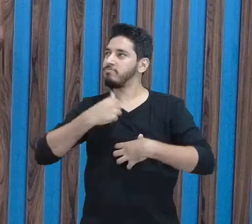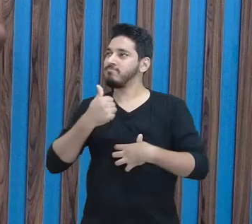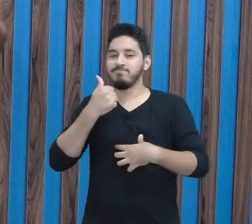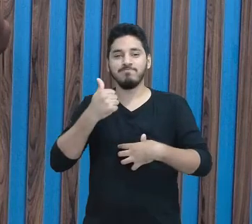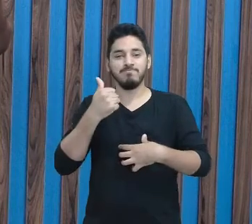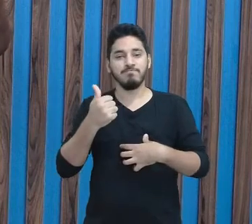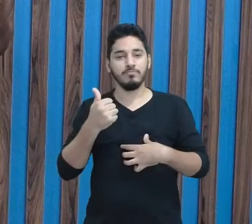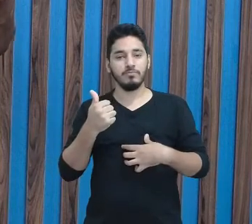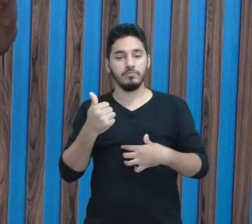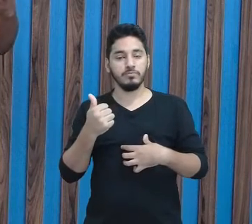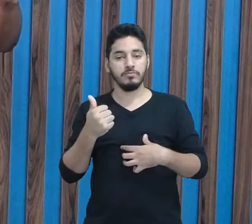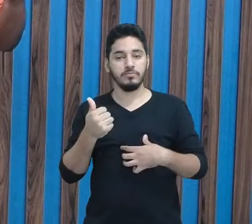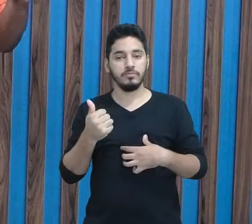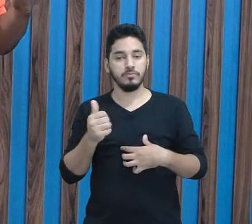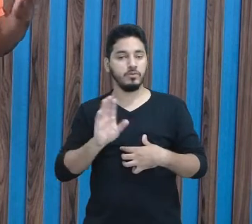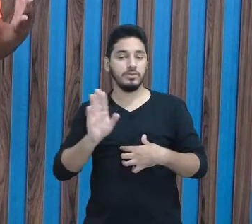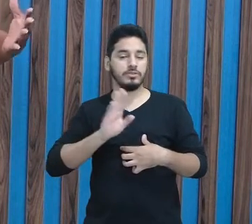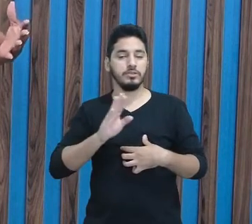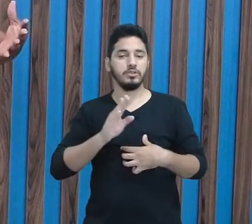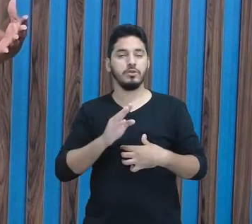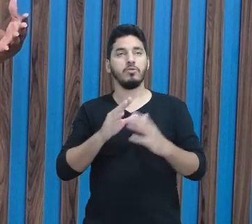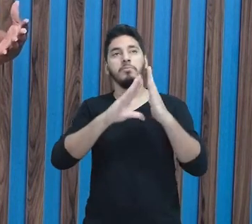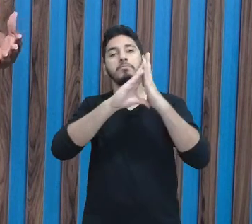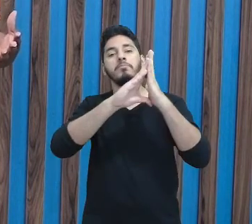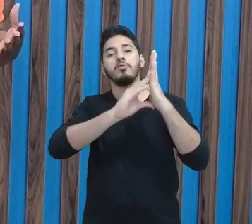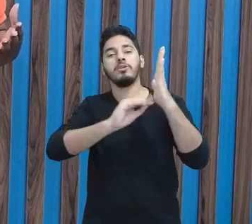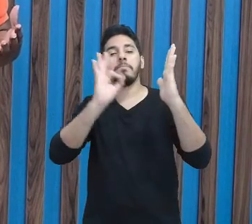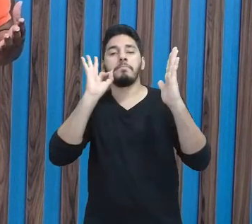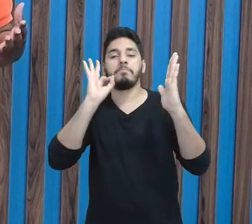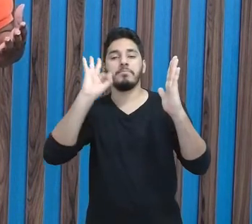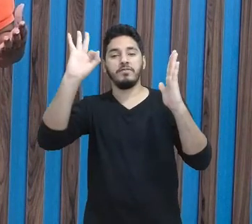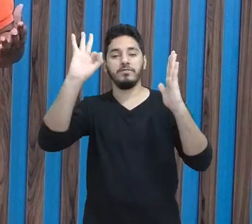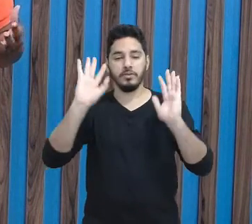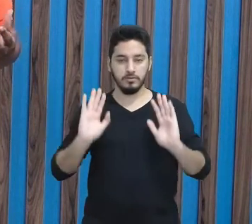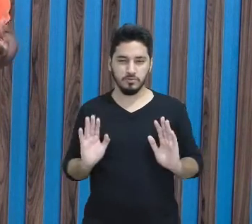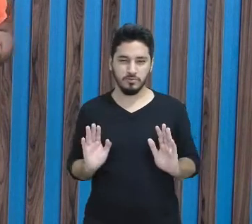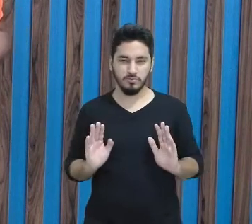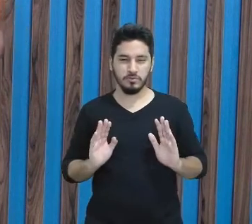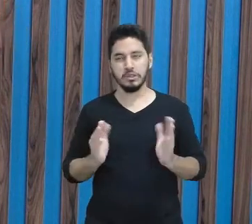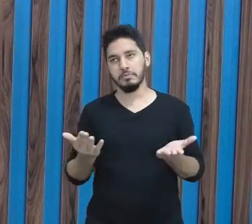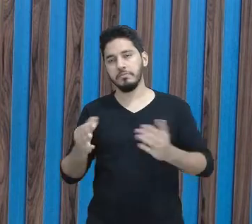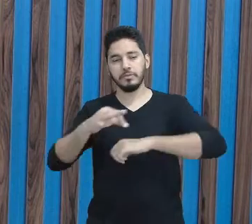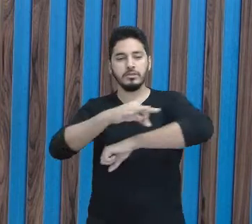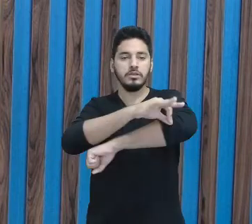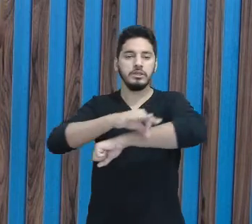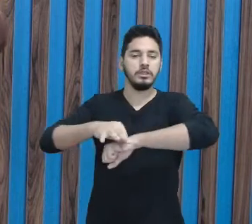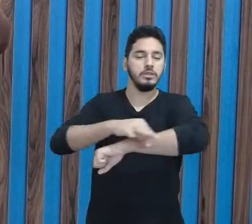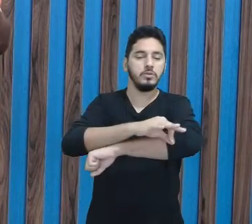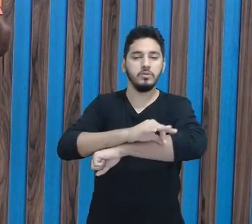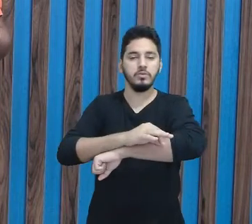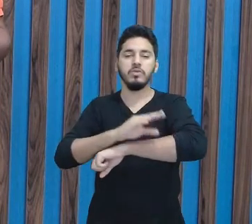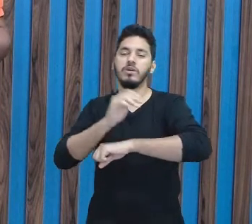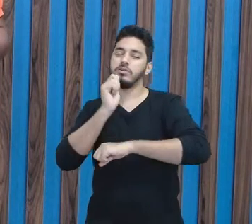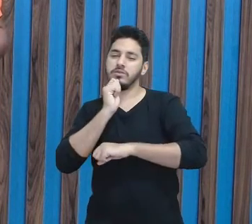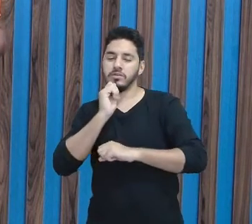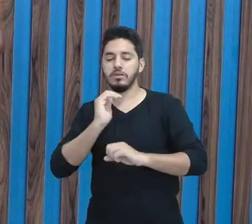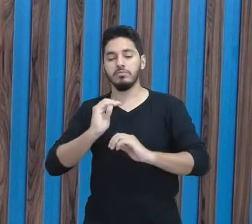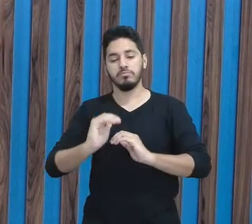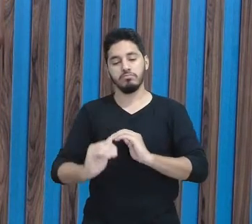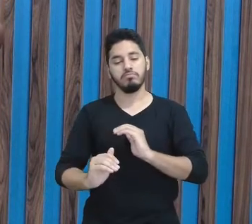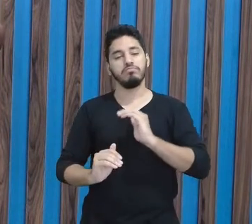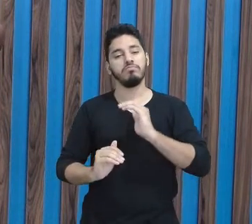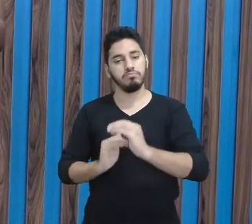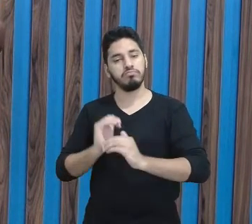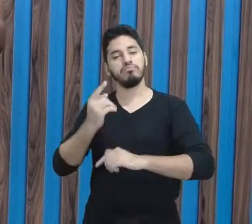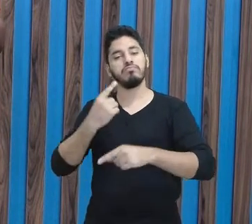mesmo não sendo um modelo ideal de escola, em questão arquitetônica, estamos evoluindo, sim,